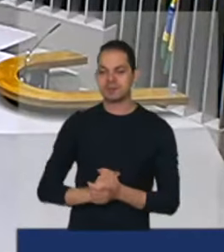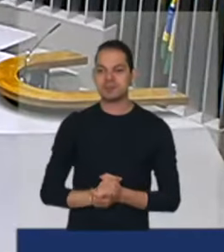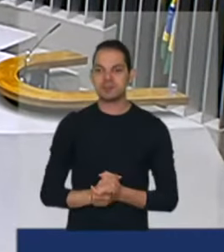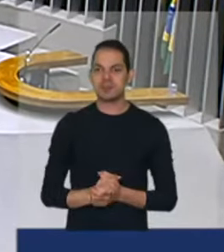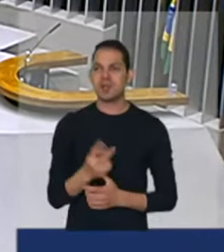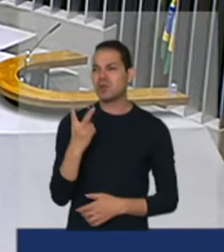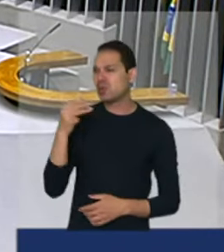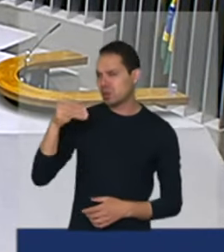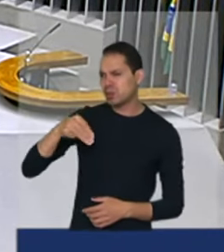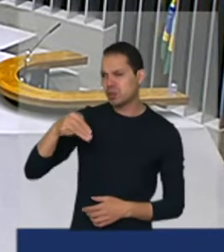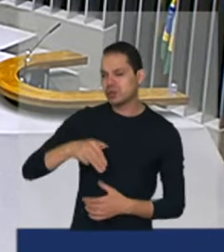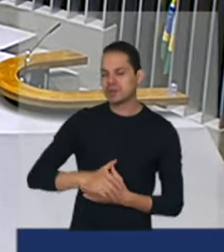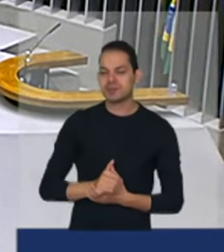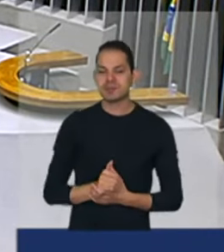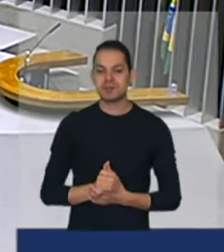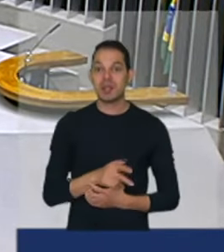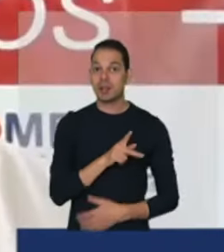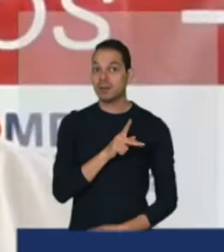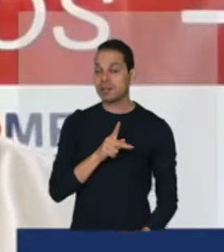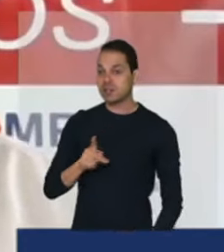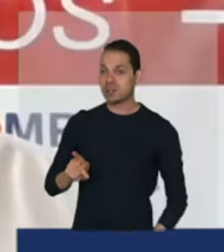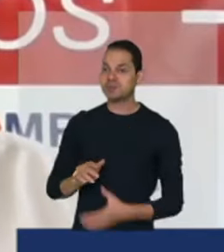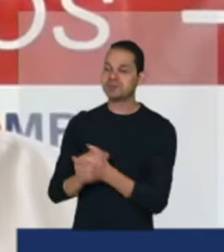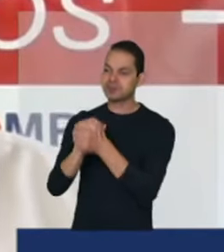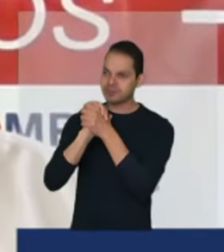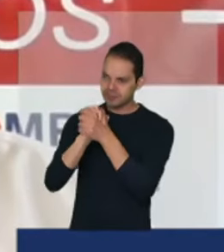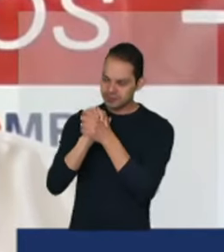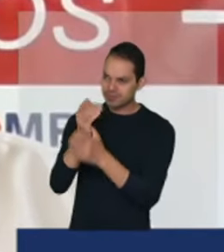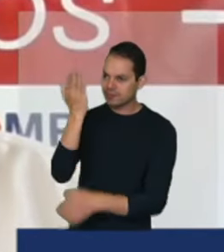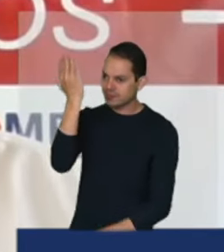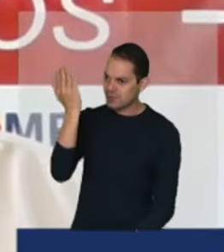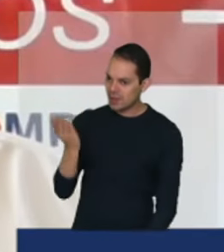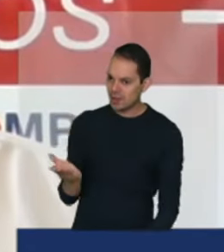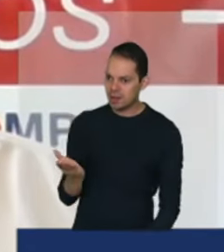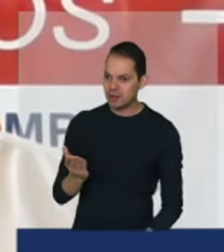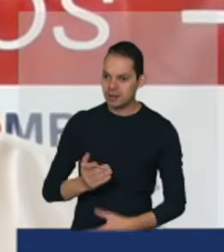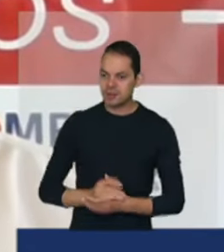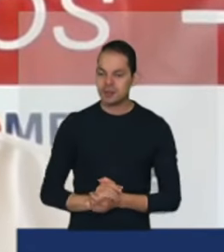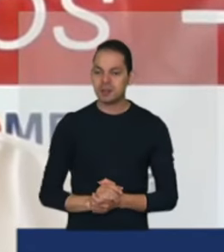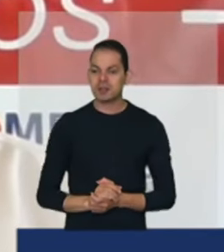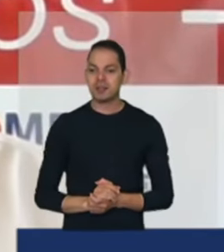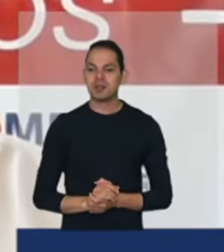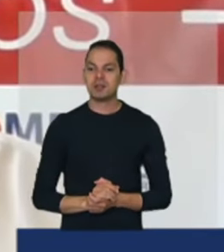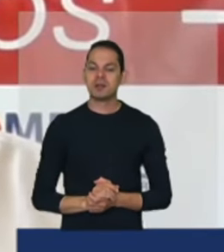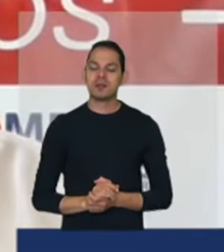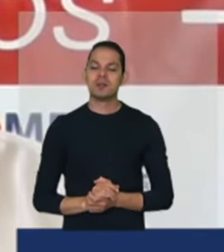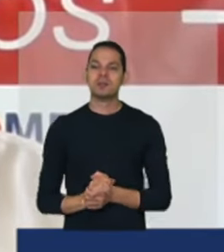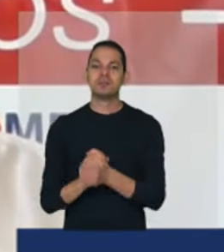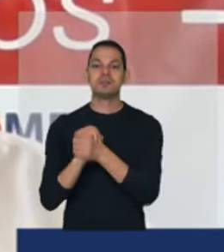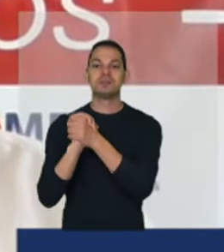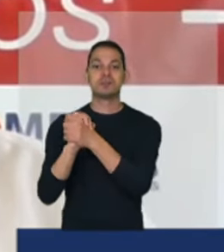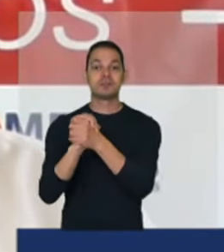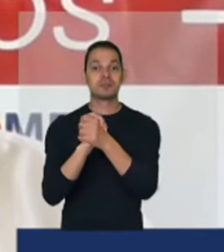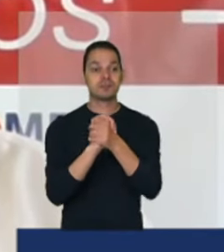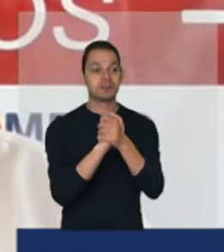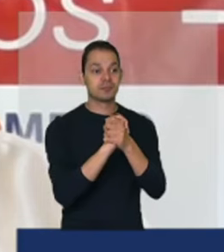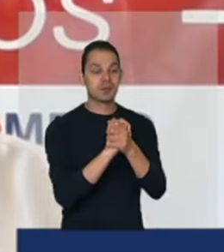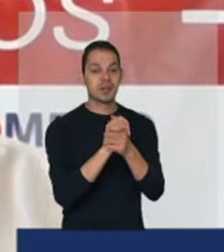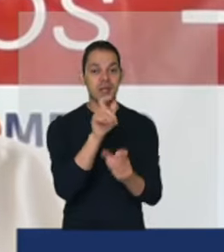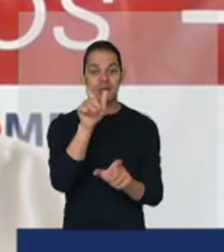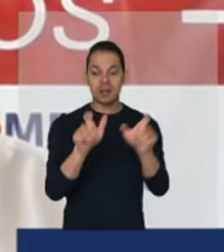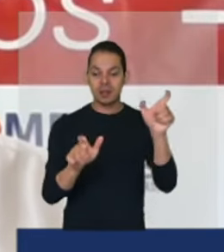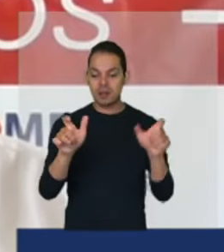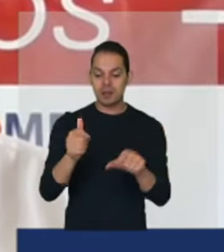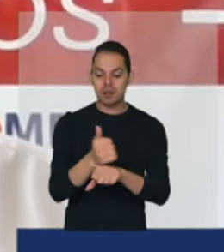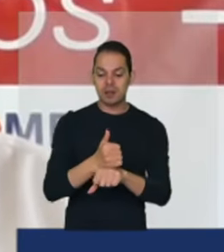presidente saudar vossa excelência e fazer minha saudação aos agricultores familiares